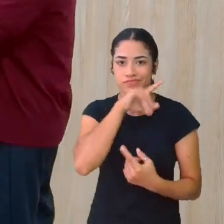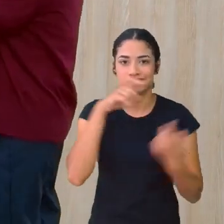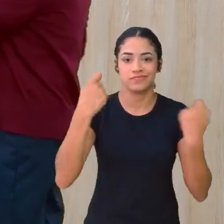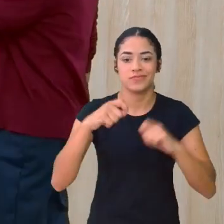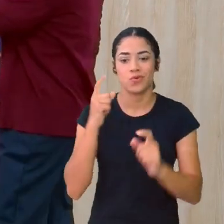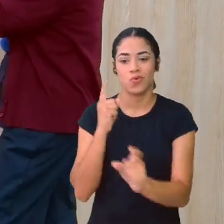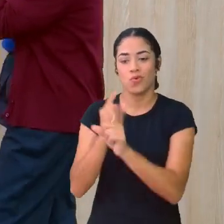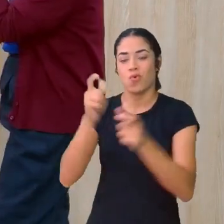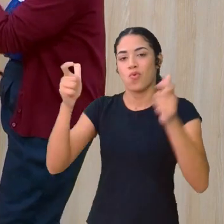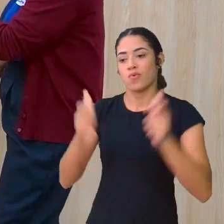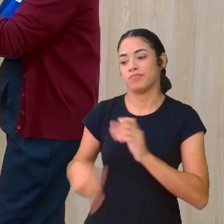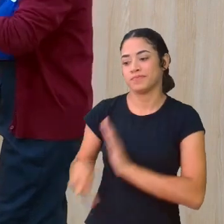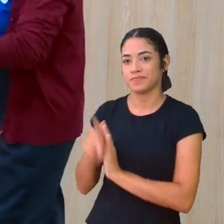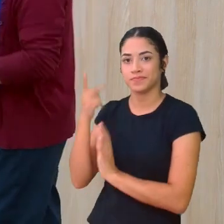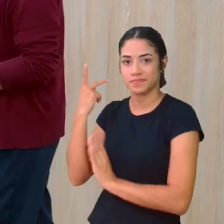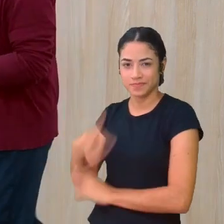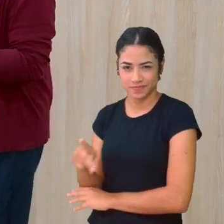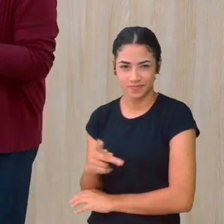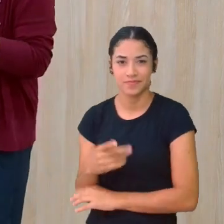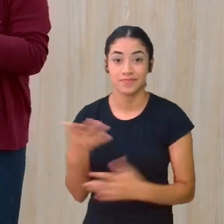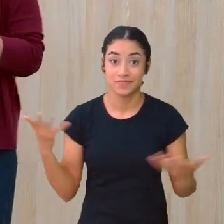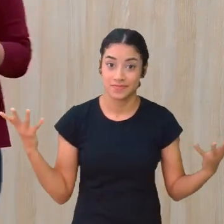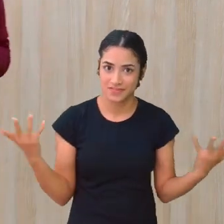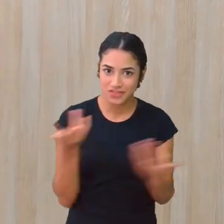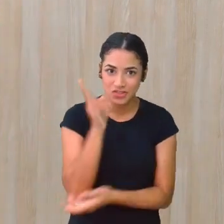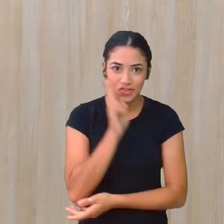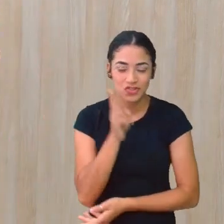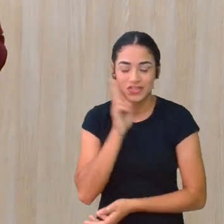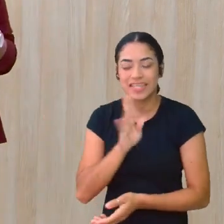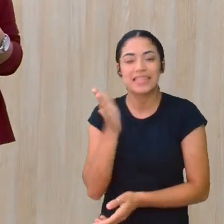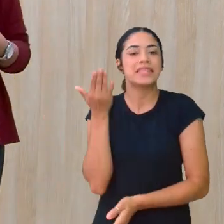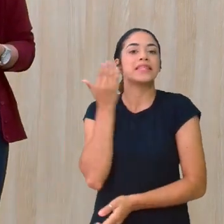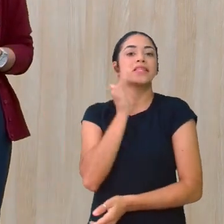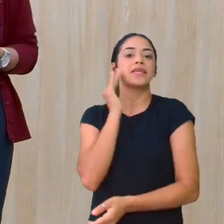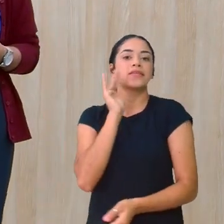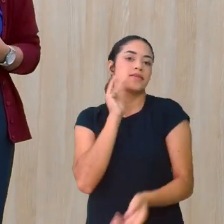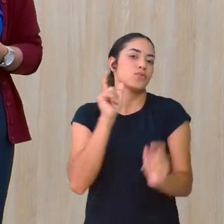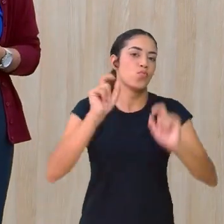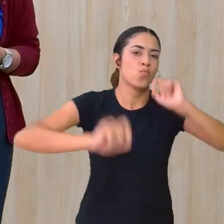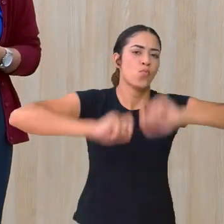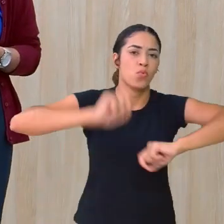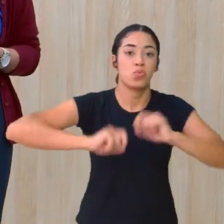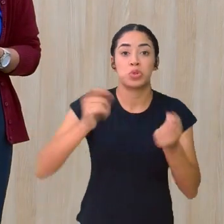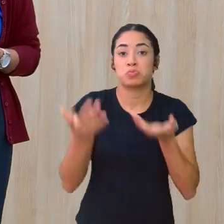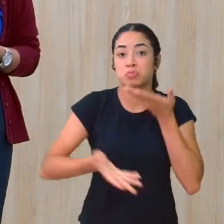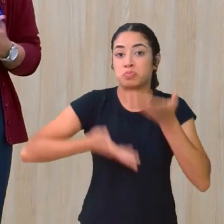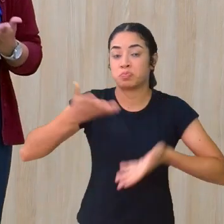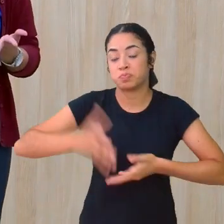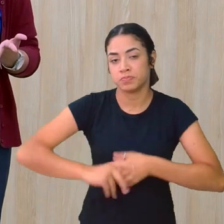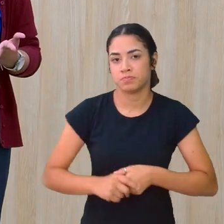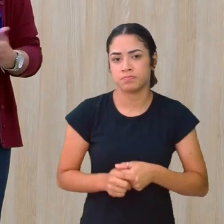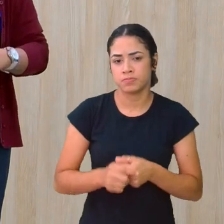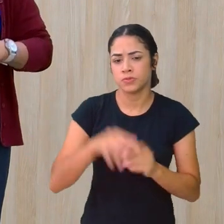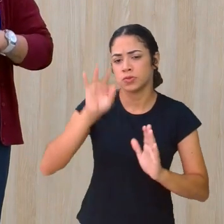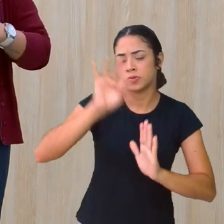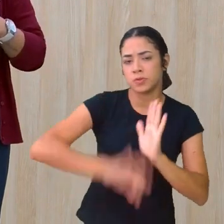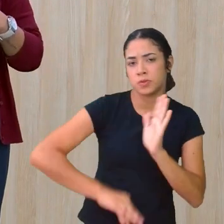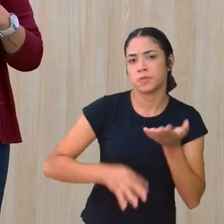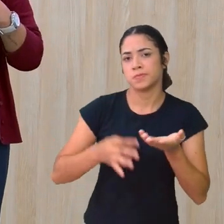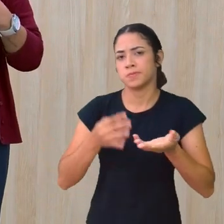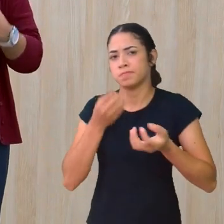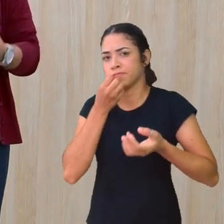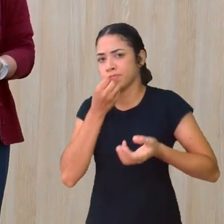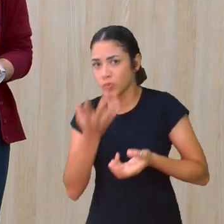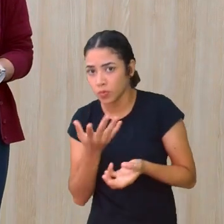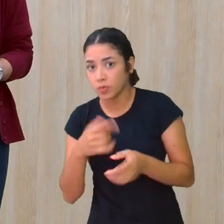A história E agora a gente passa pra interpretação O que é a gente pode tirar De bom dessa história O que é a gente pode